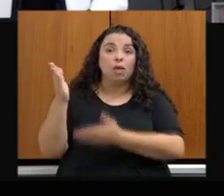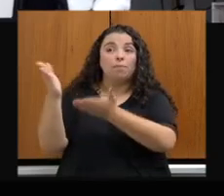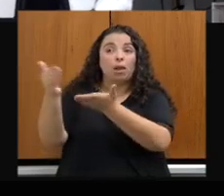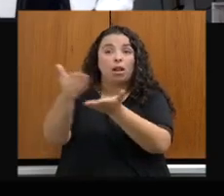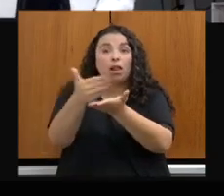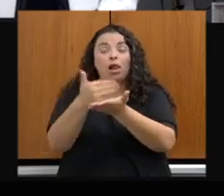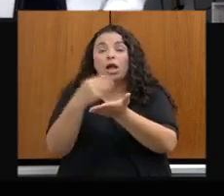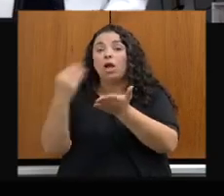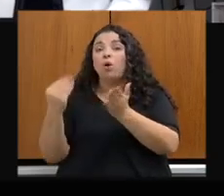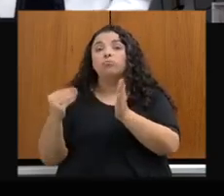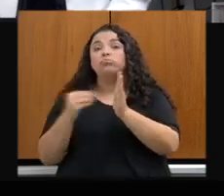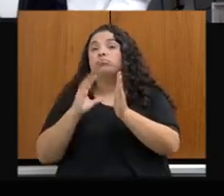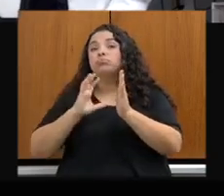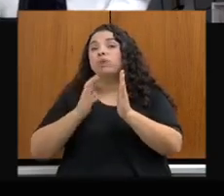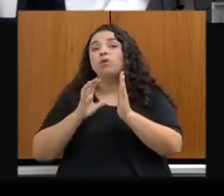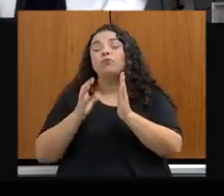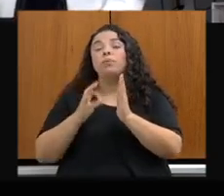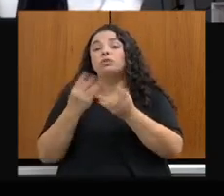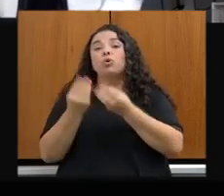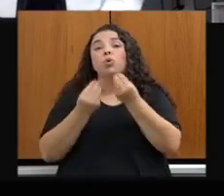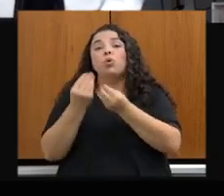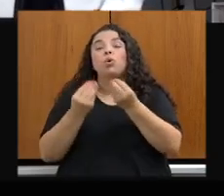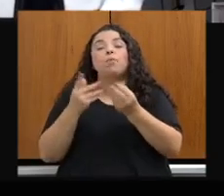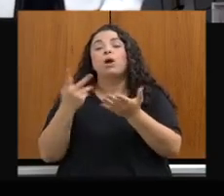desmatamento no Estado. Por favor.